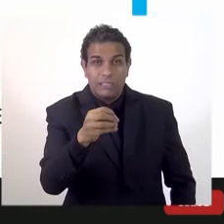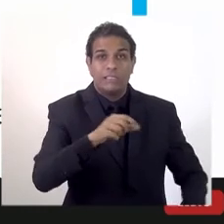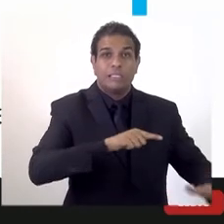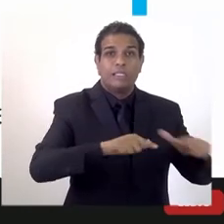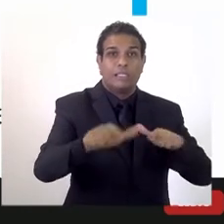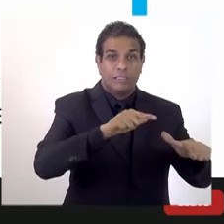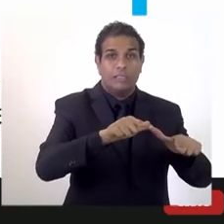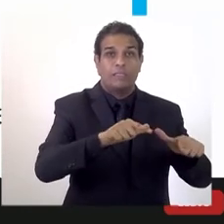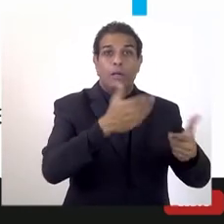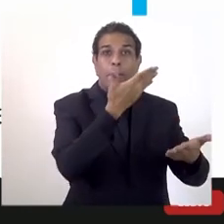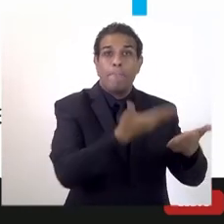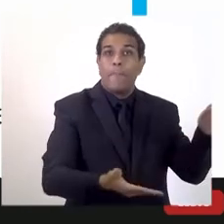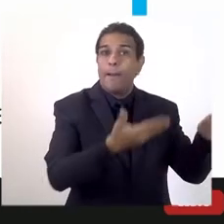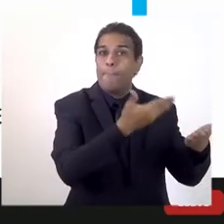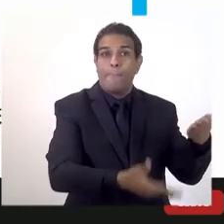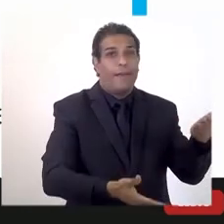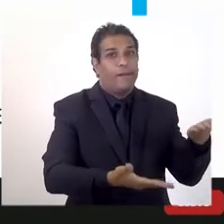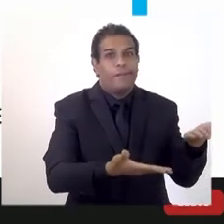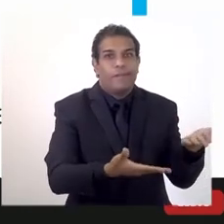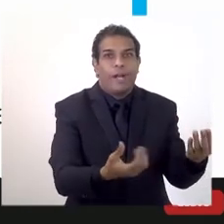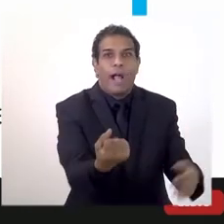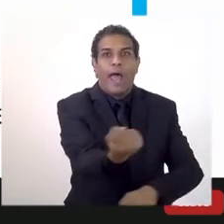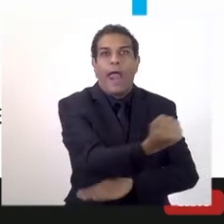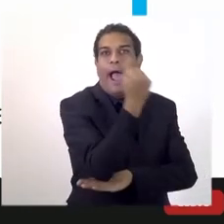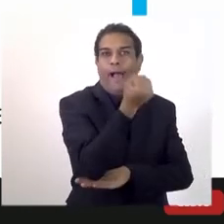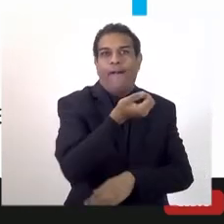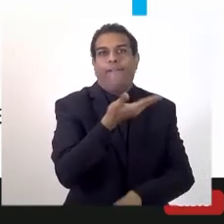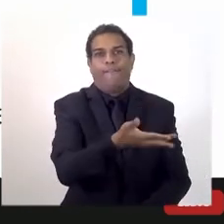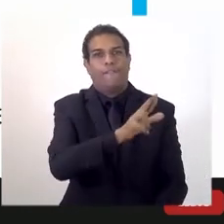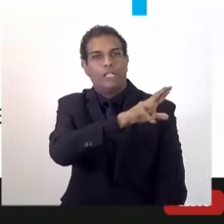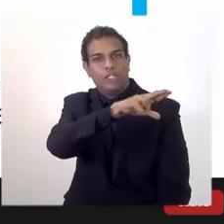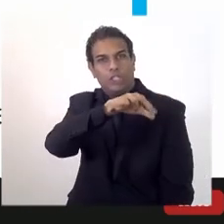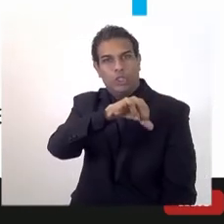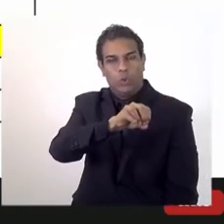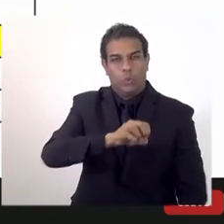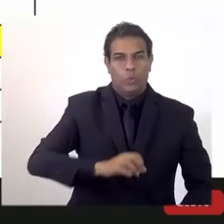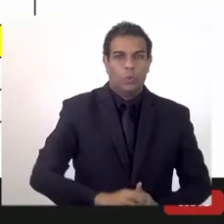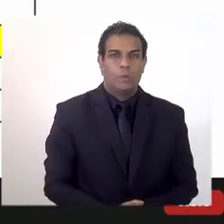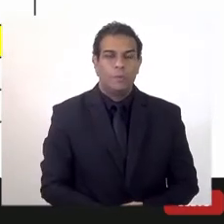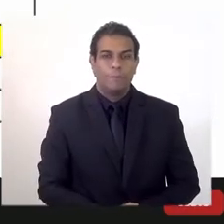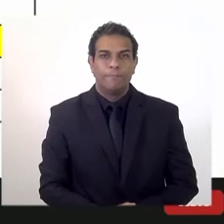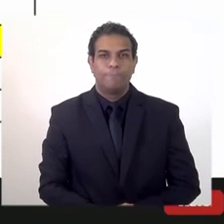que o Estado do Rio de perdeu, quer dizer, é uma barbaridade. Pode ir, por favor.